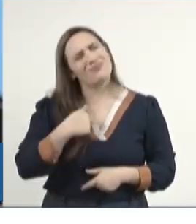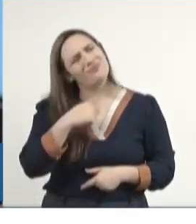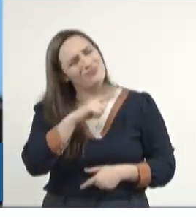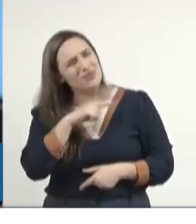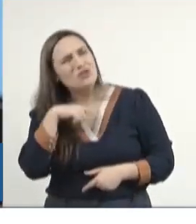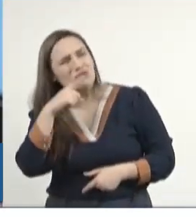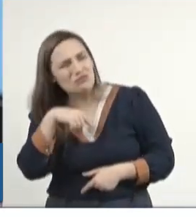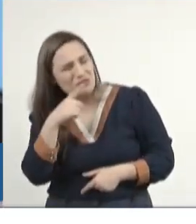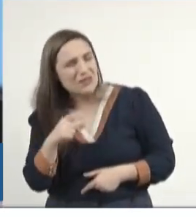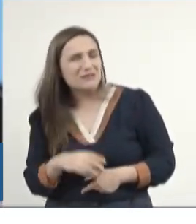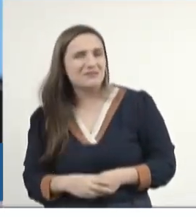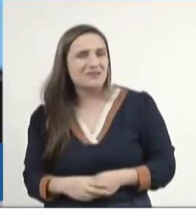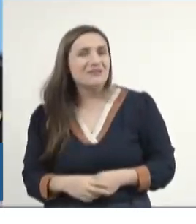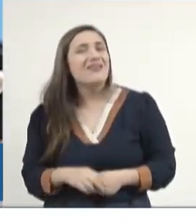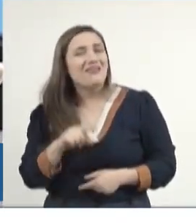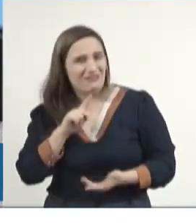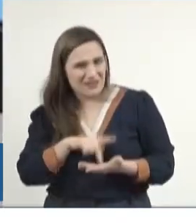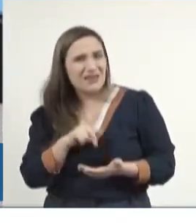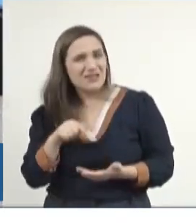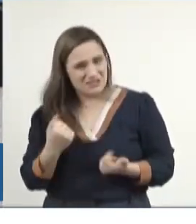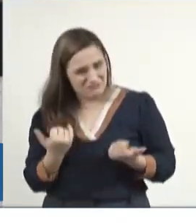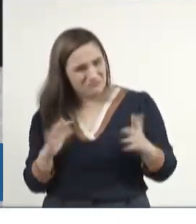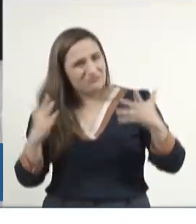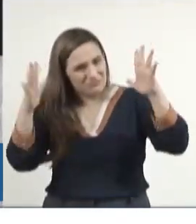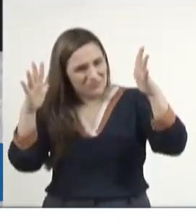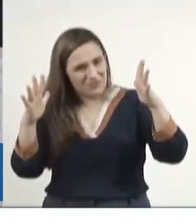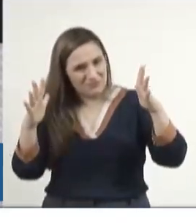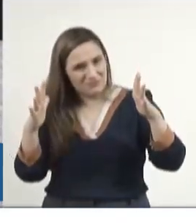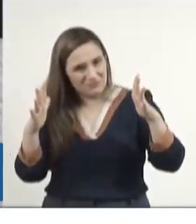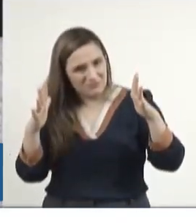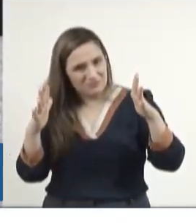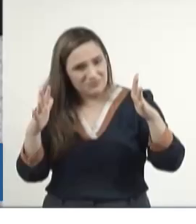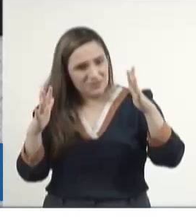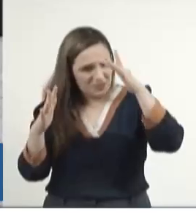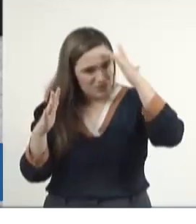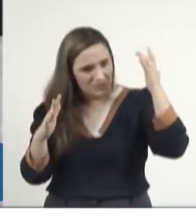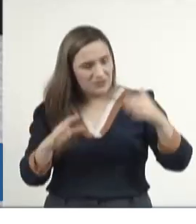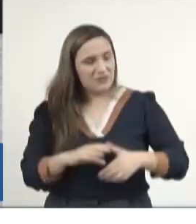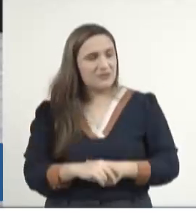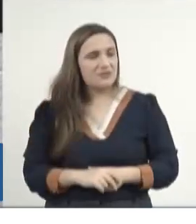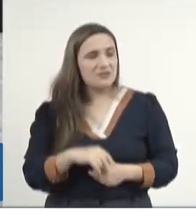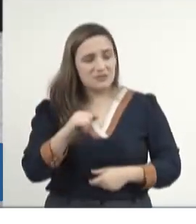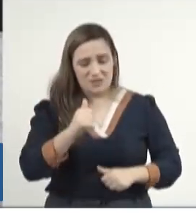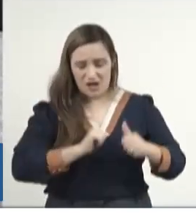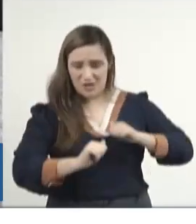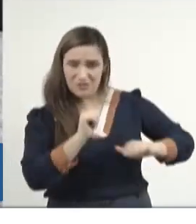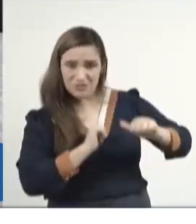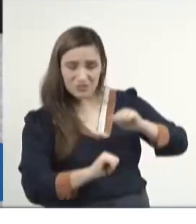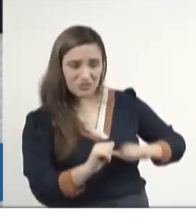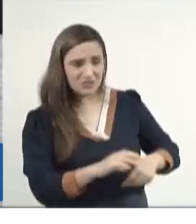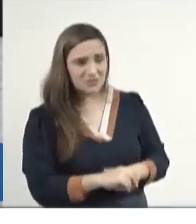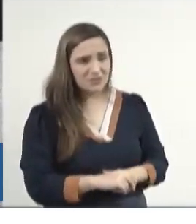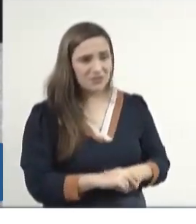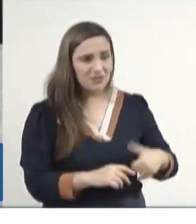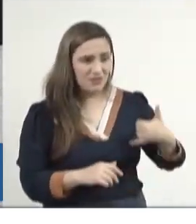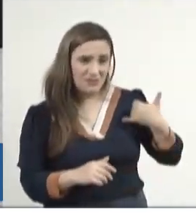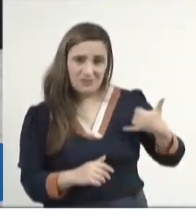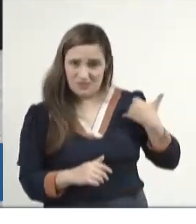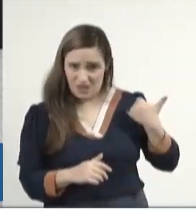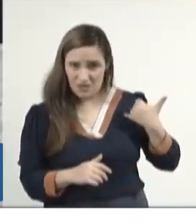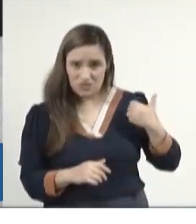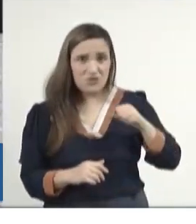se isso seria realmente um reconhecimento. Eu tenho dúvida se algum artista, com uma idade já